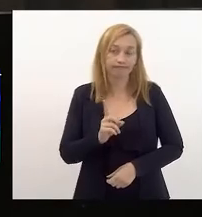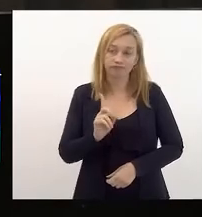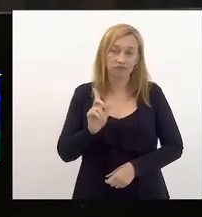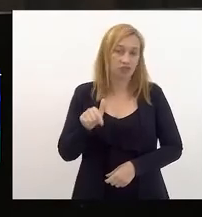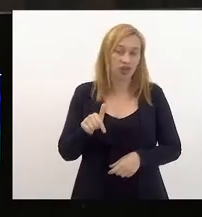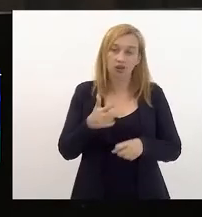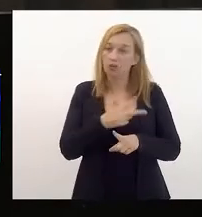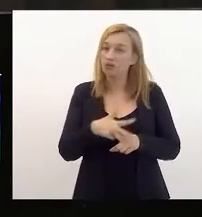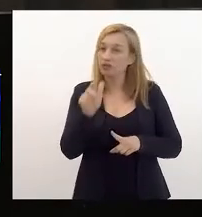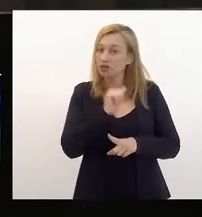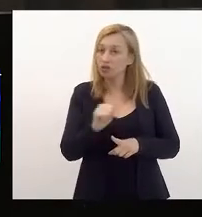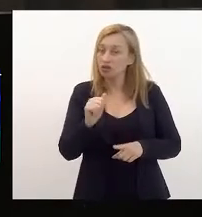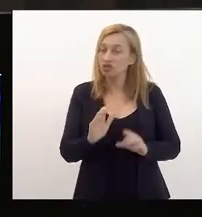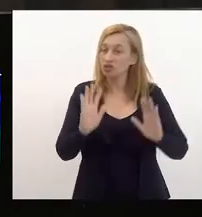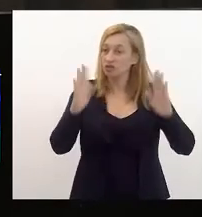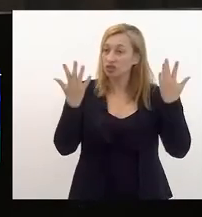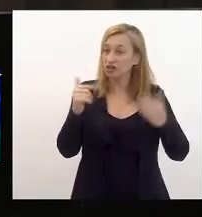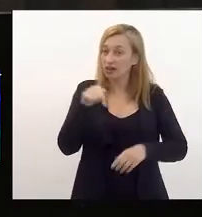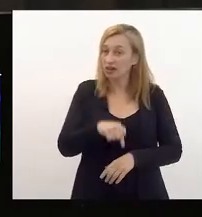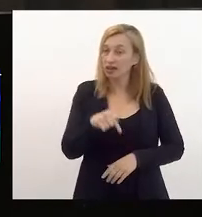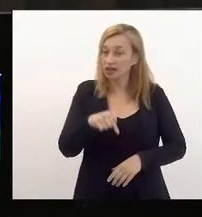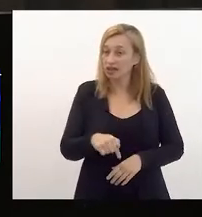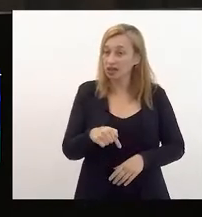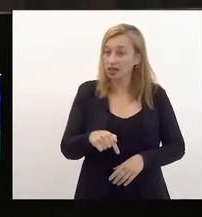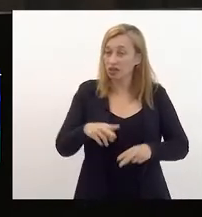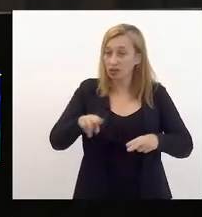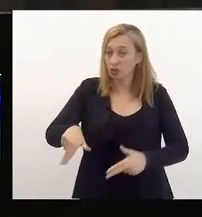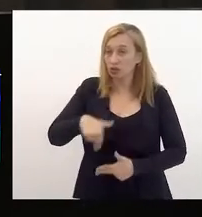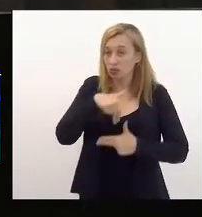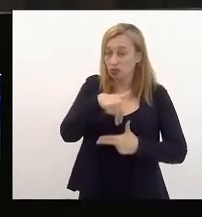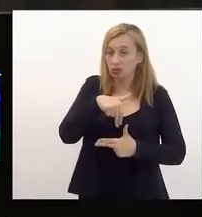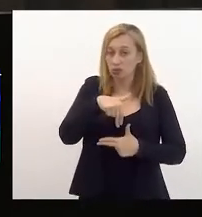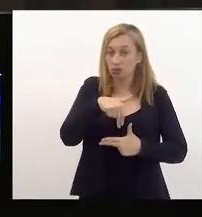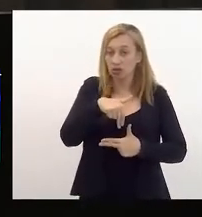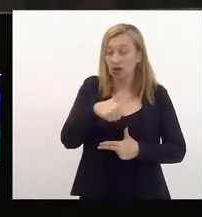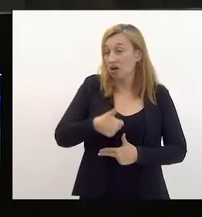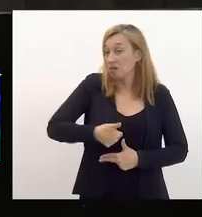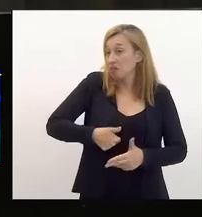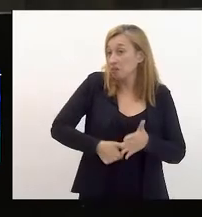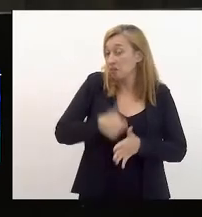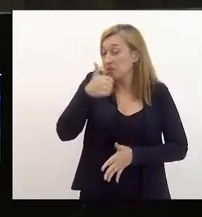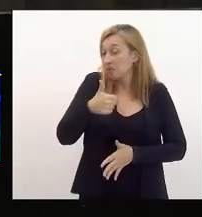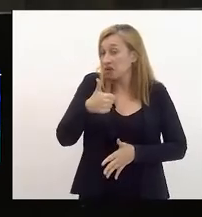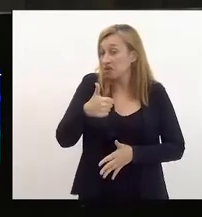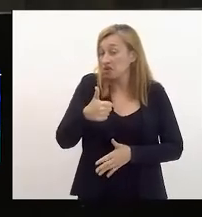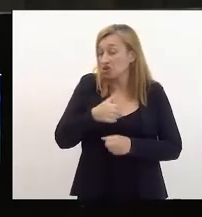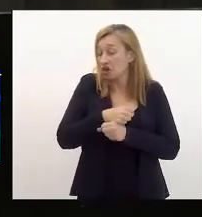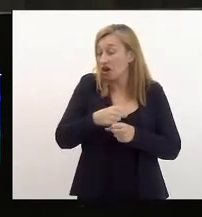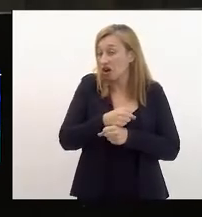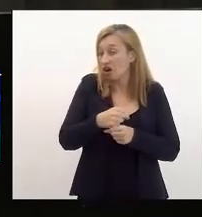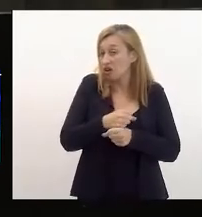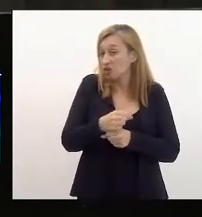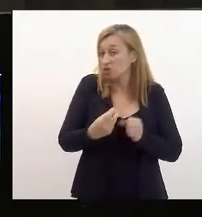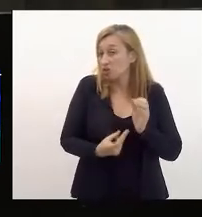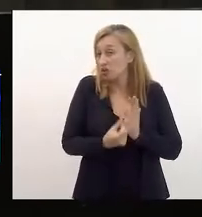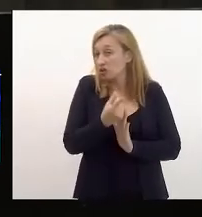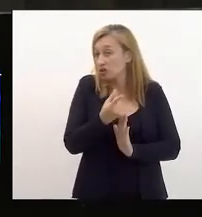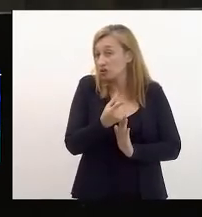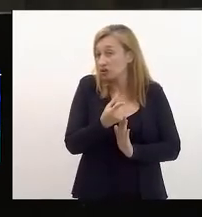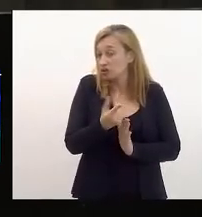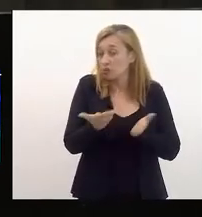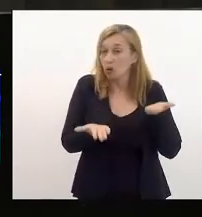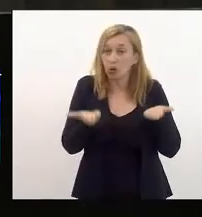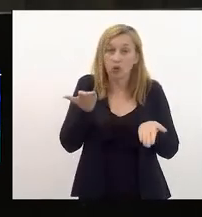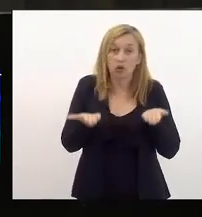vitória a gente comemorar aqui nesse púlpito que é a primeira vez em muitos anos que o orçamento traz um